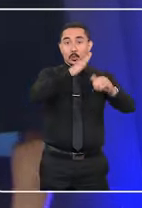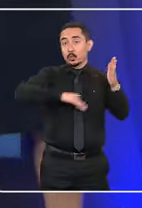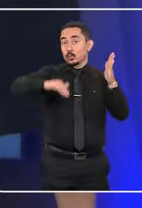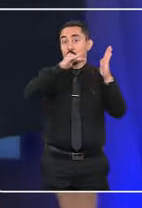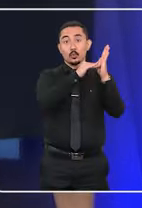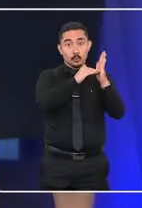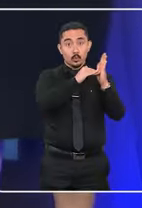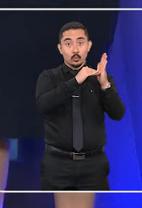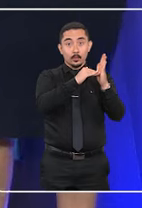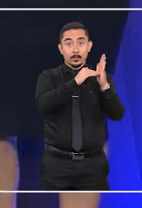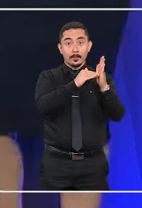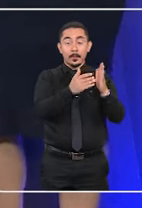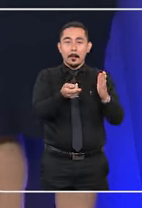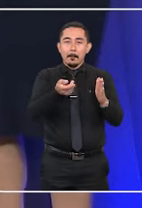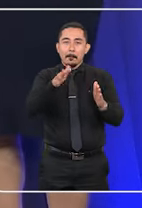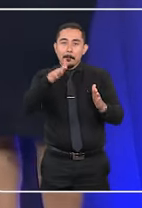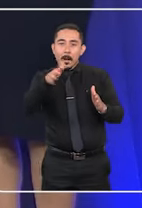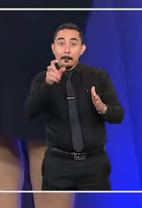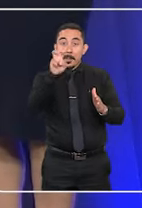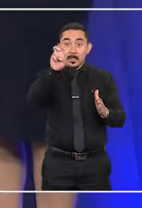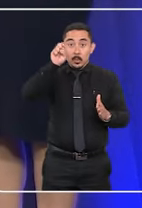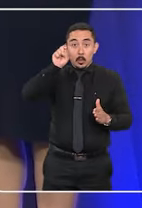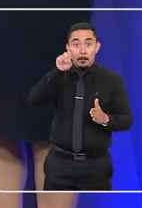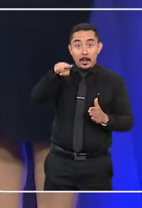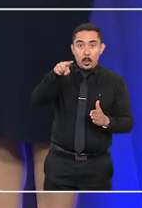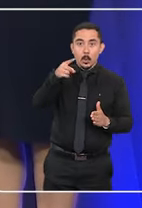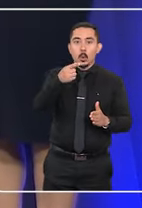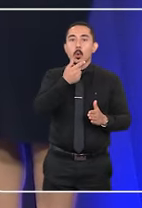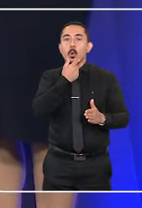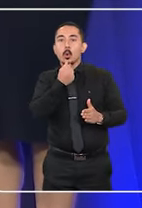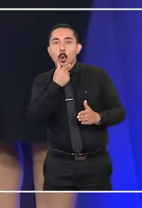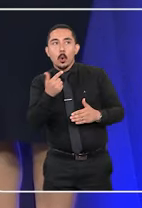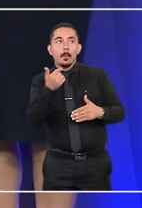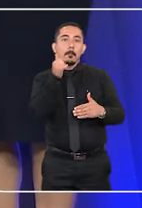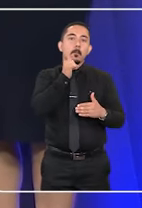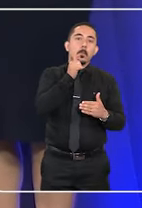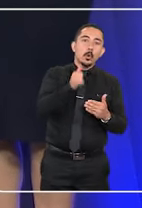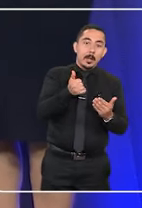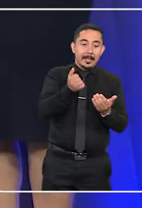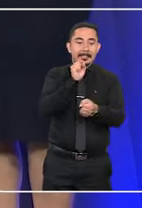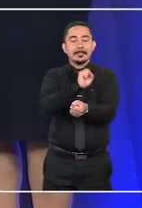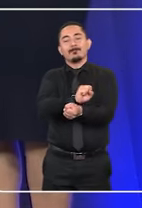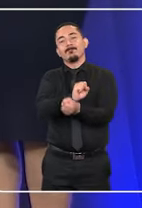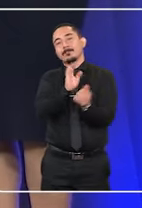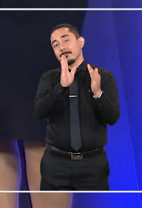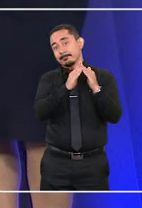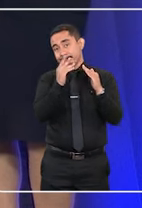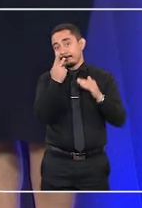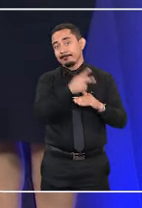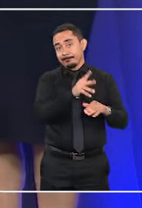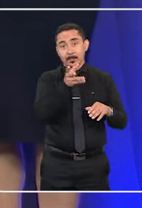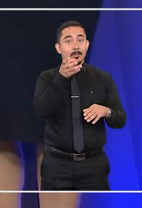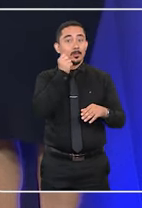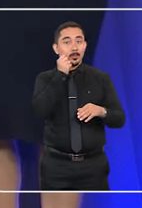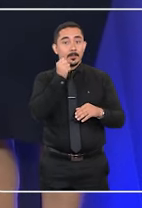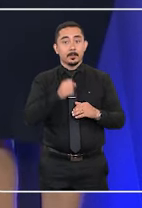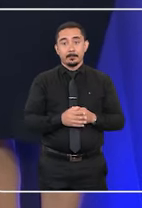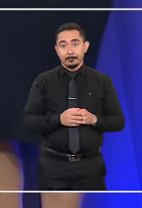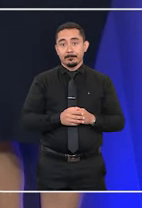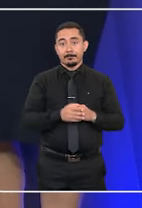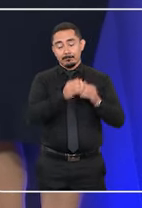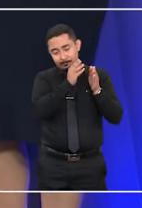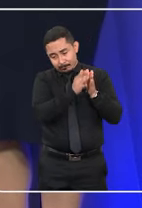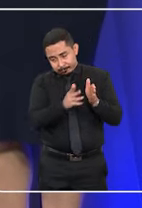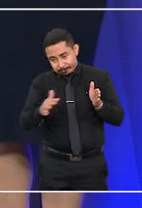inteiro de quase 5 mil meninos e meninas à espera de um lar. A jornada